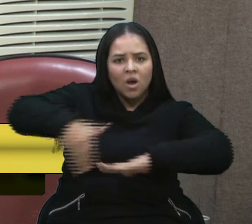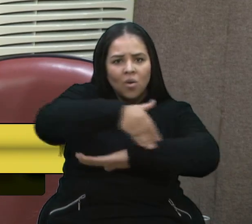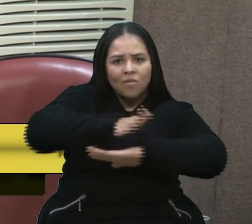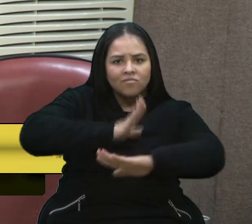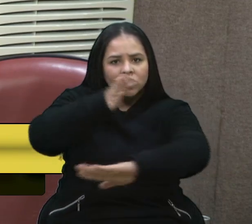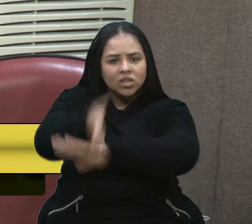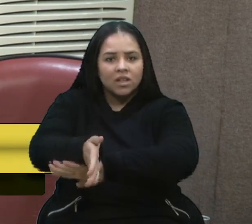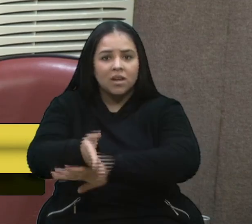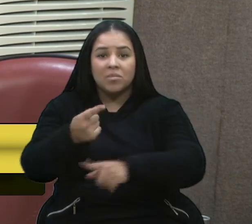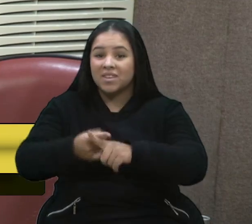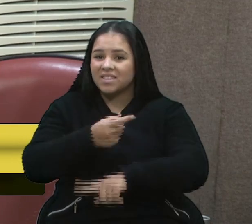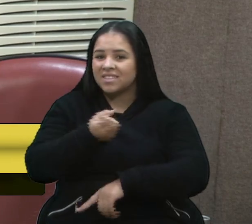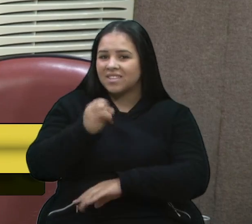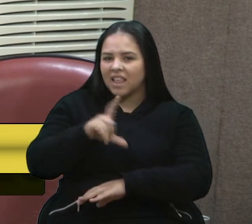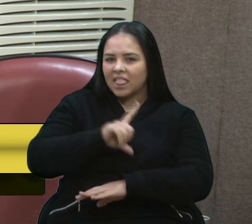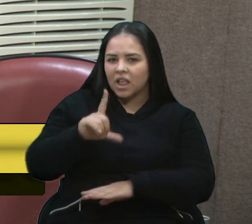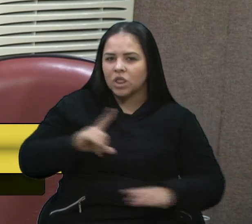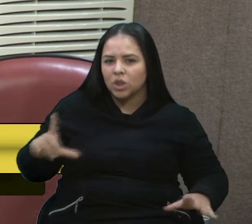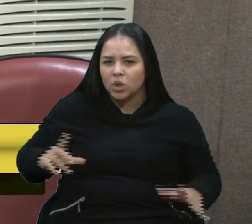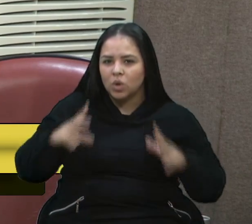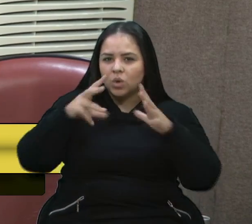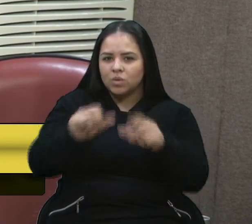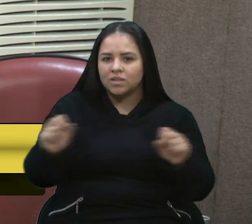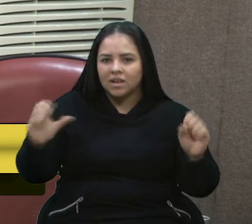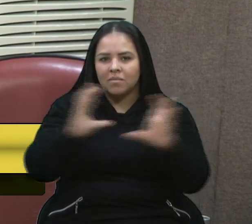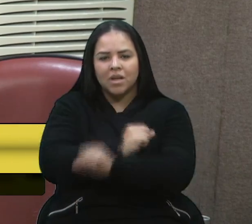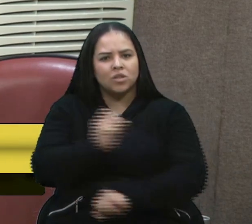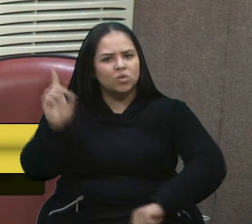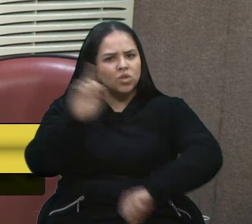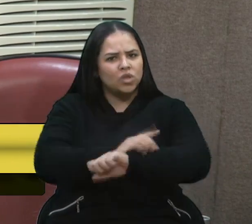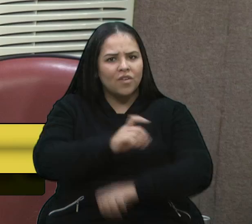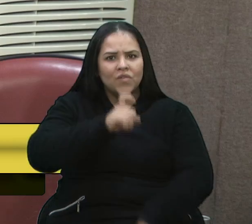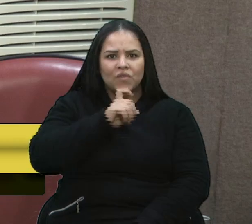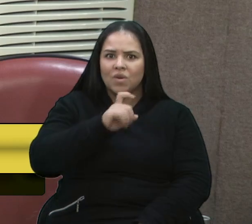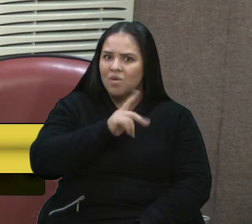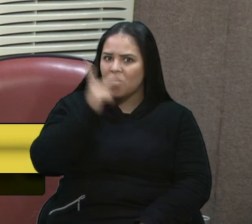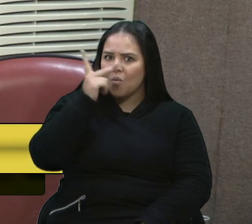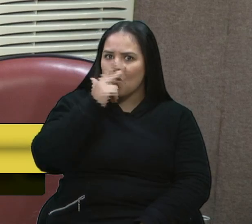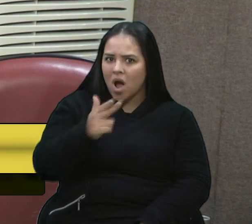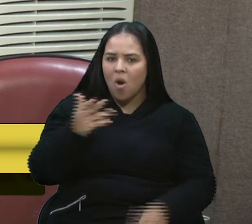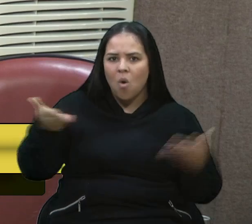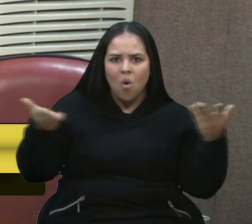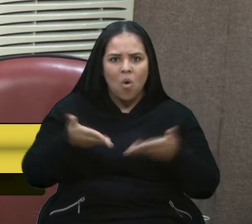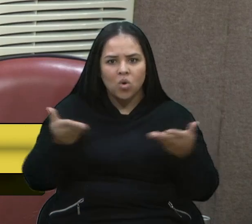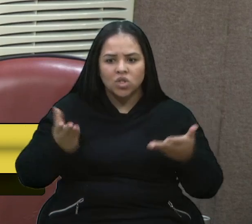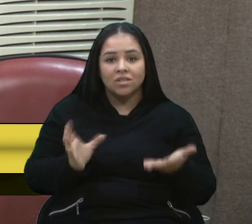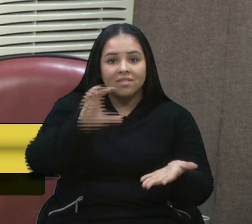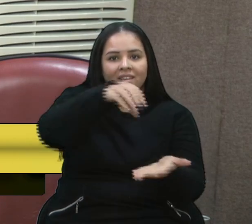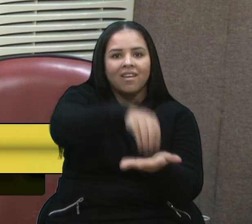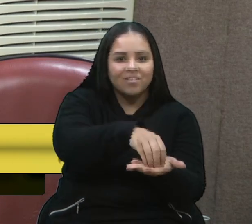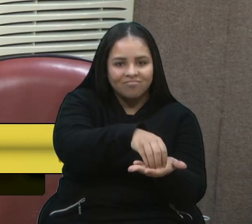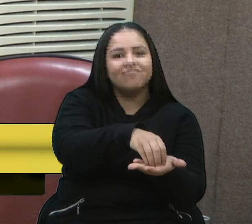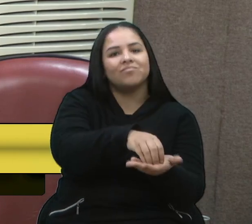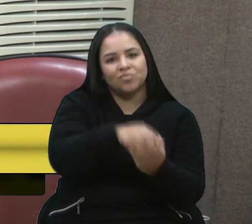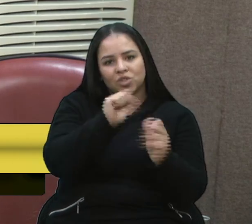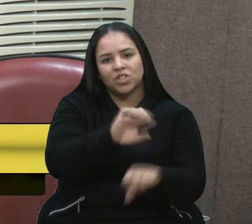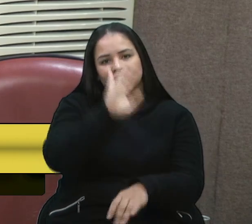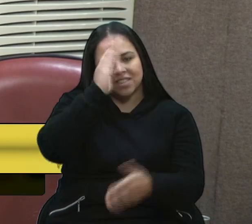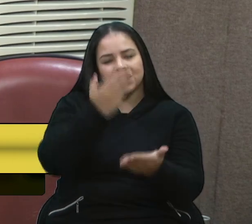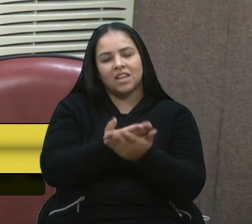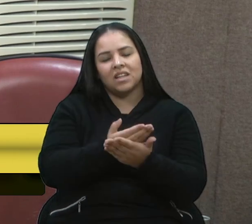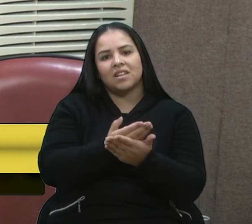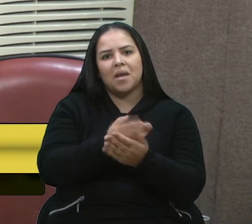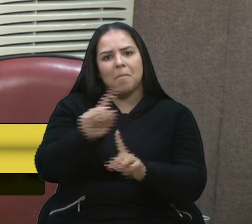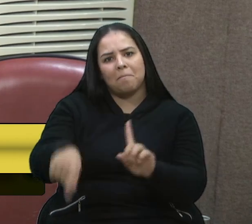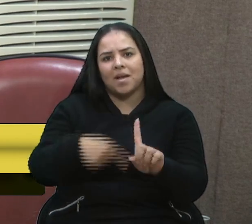os animais que estão nas ruas dos nossos bairros, num dia frio como hoje, dentro do canil municipal, com certeza, esse número seria ainda